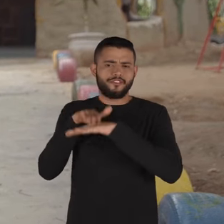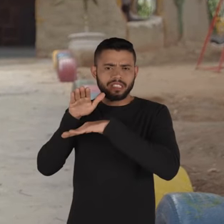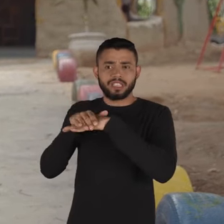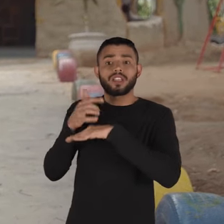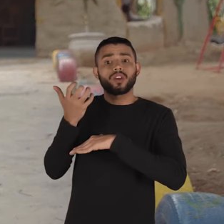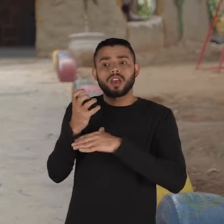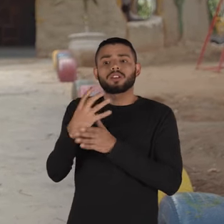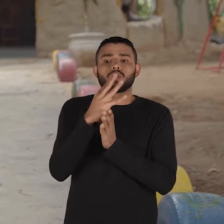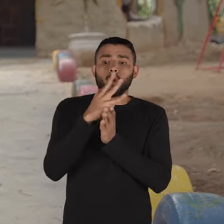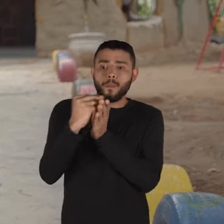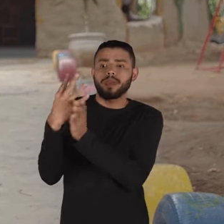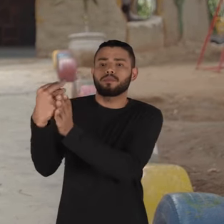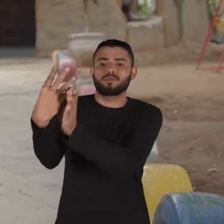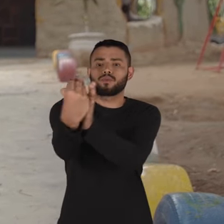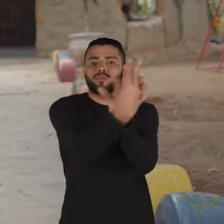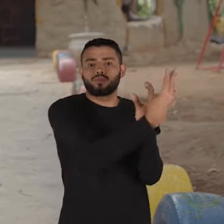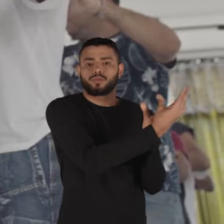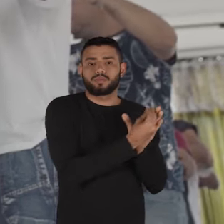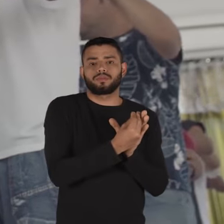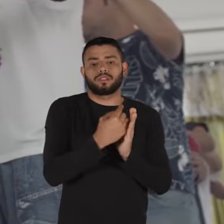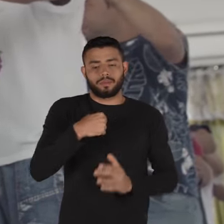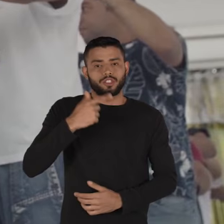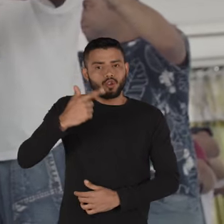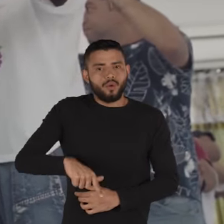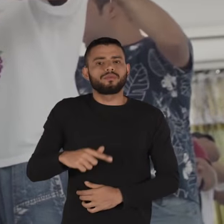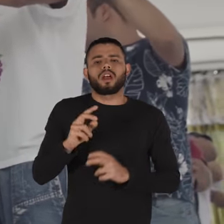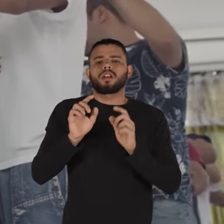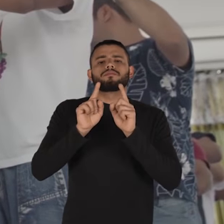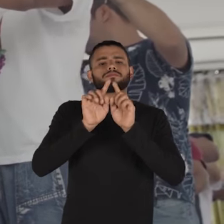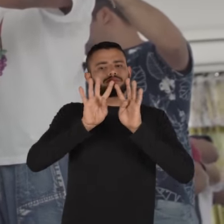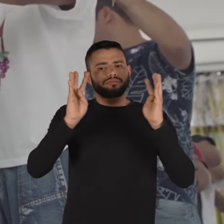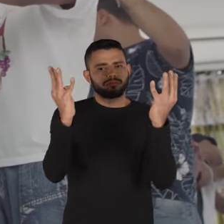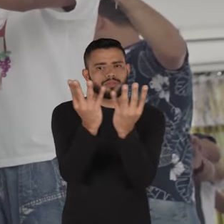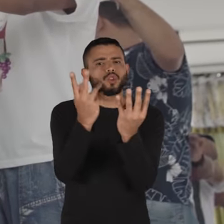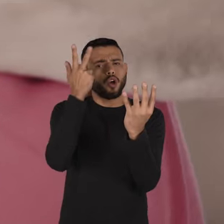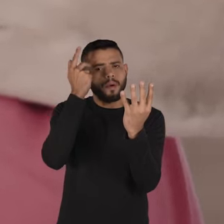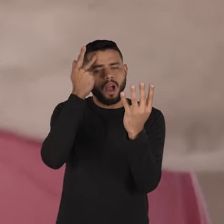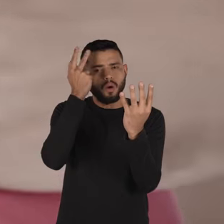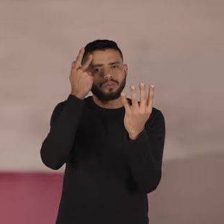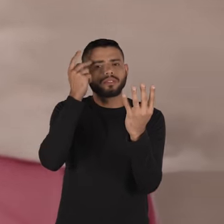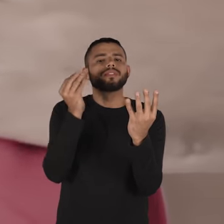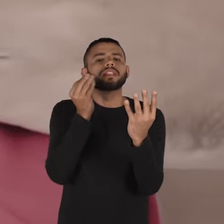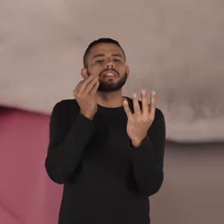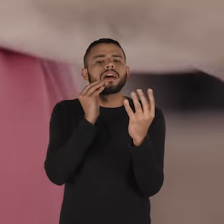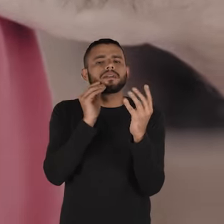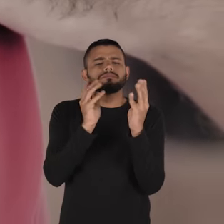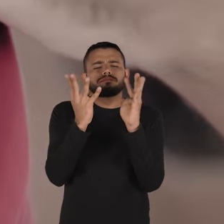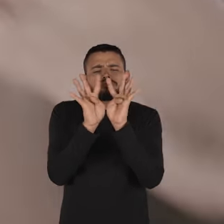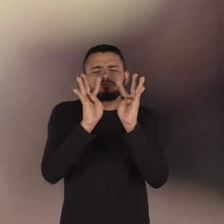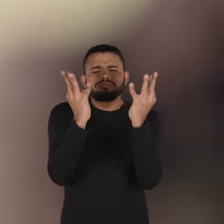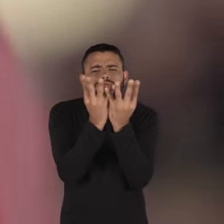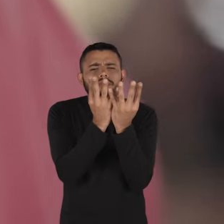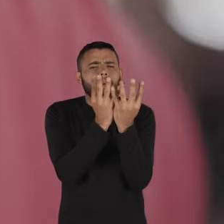circule e ele volte para mim. Voltando à roda normal, o círculo. Vamos tentar ficar próximo um do